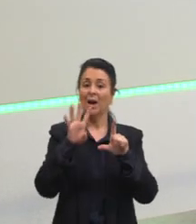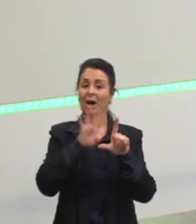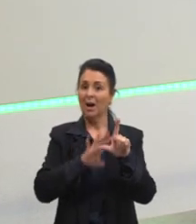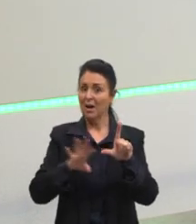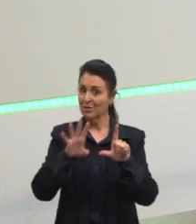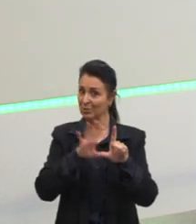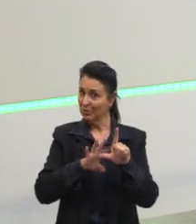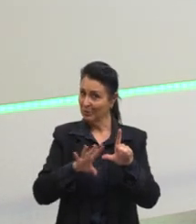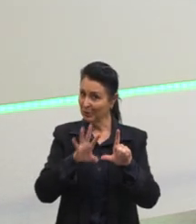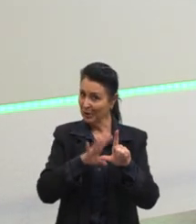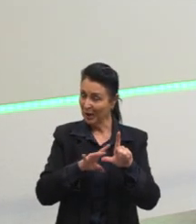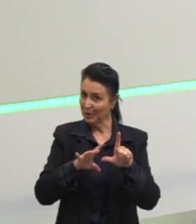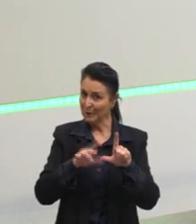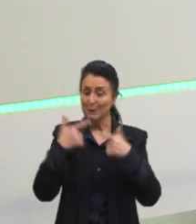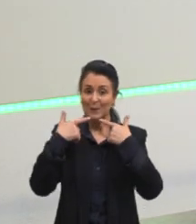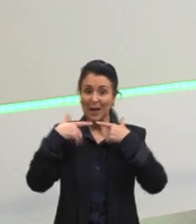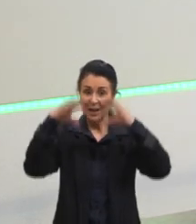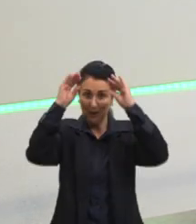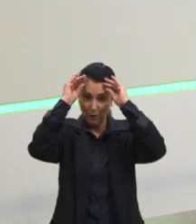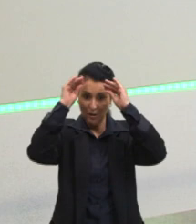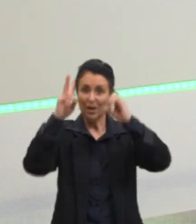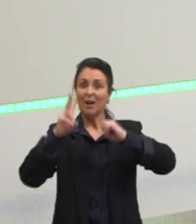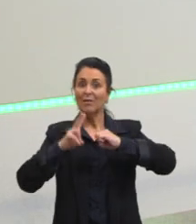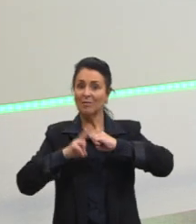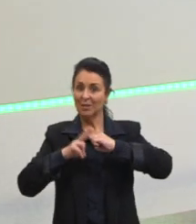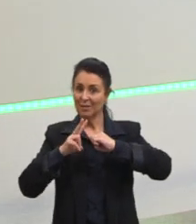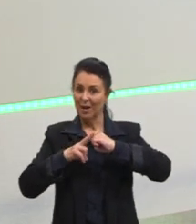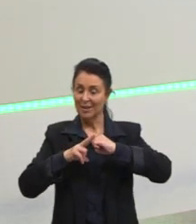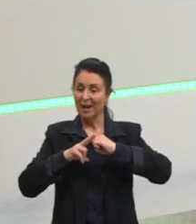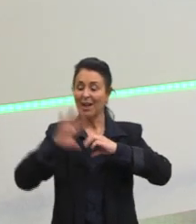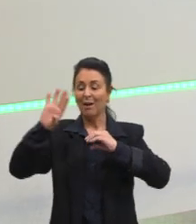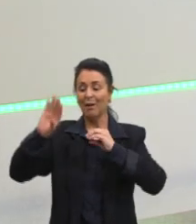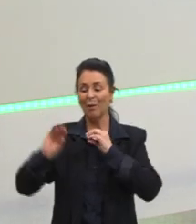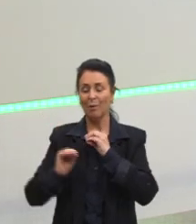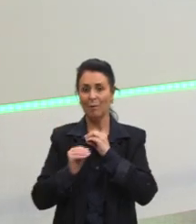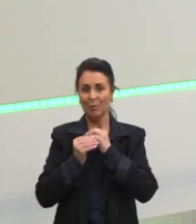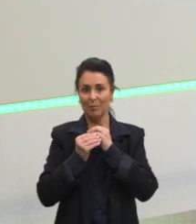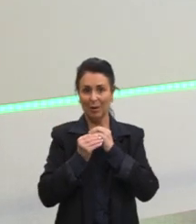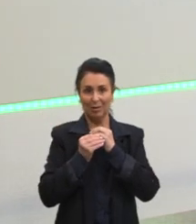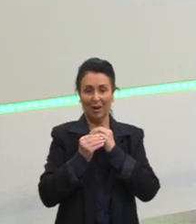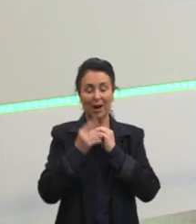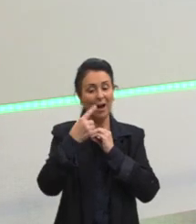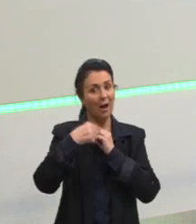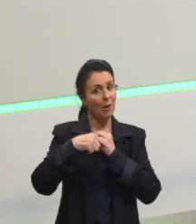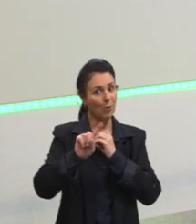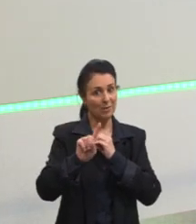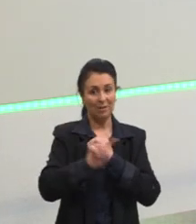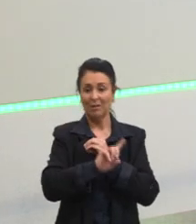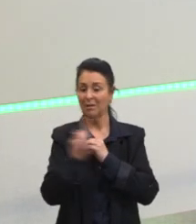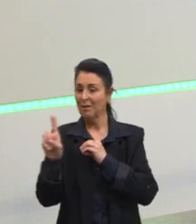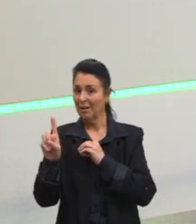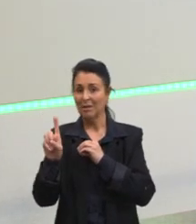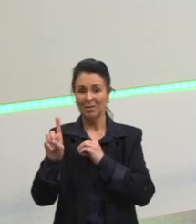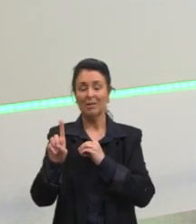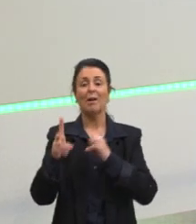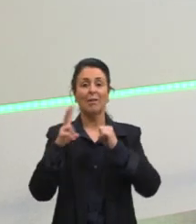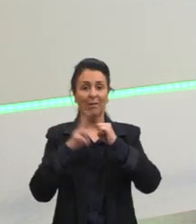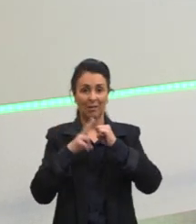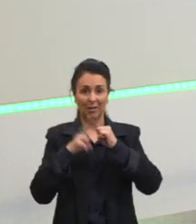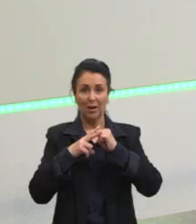linguagem verbal vai complementar a linguagem não verbal. Por isso que eu comentei, primeiro